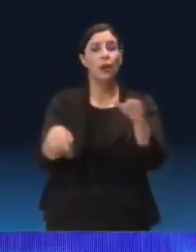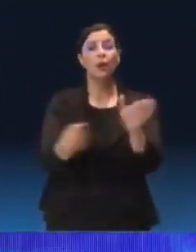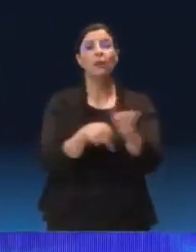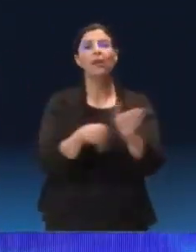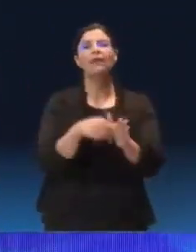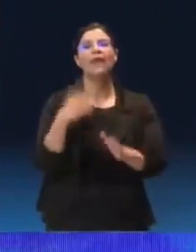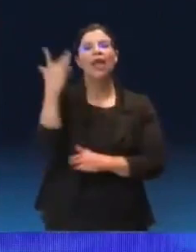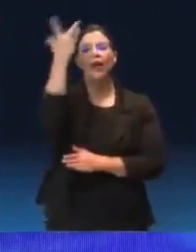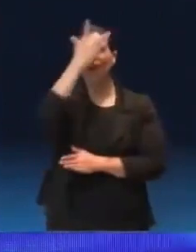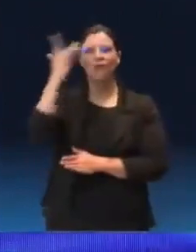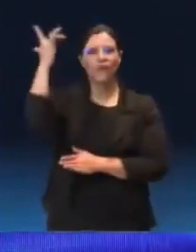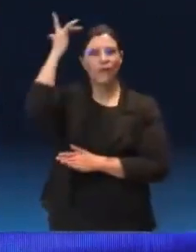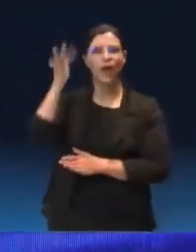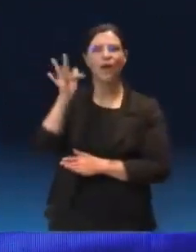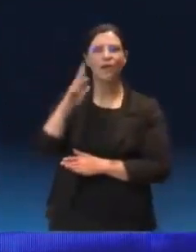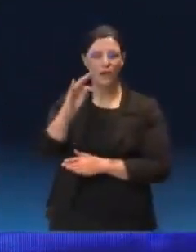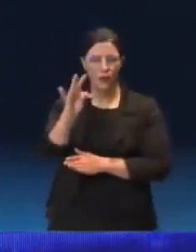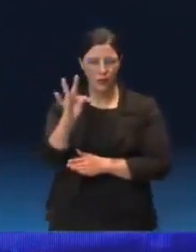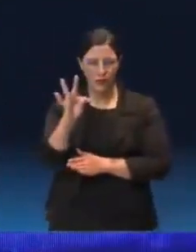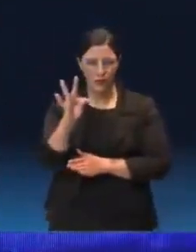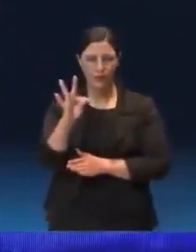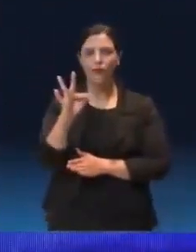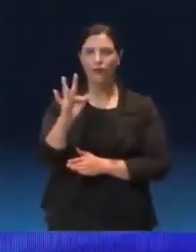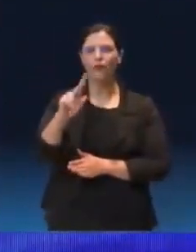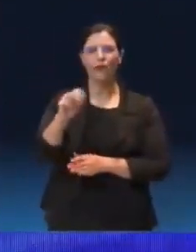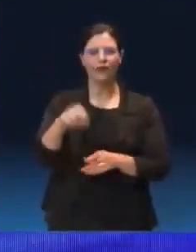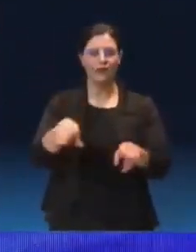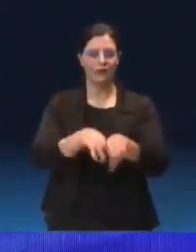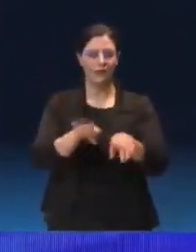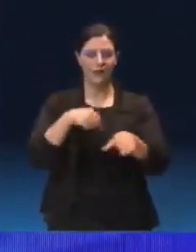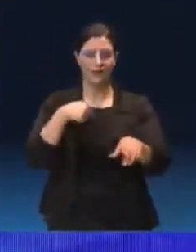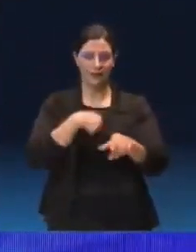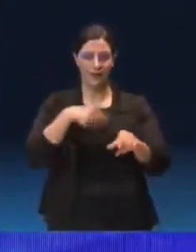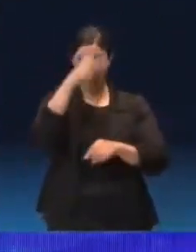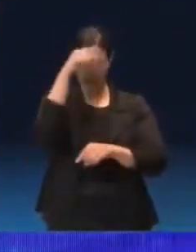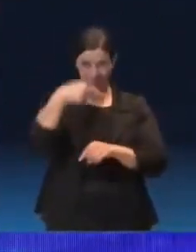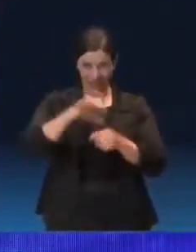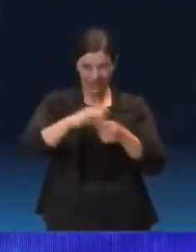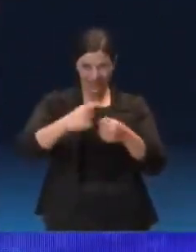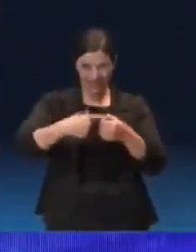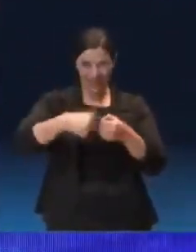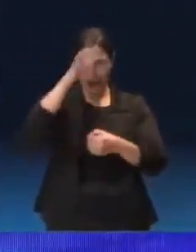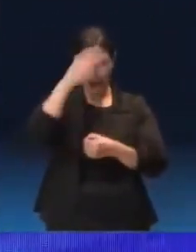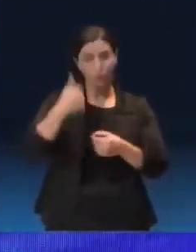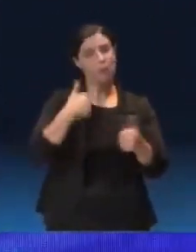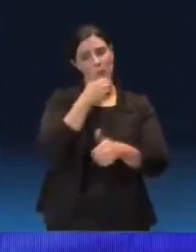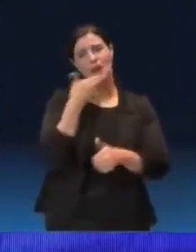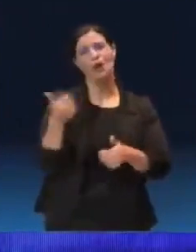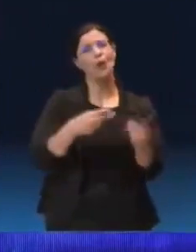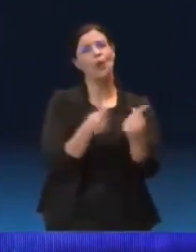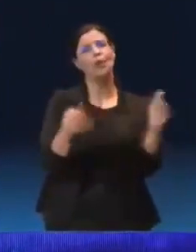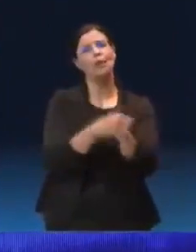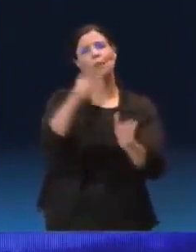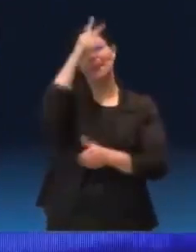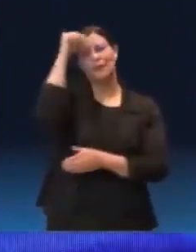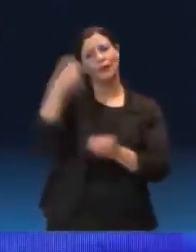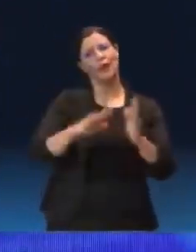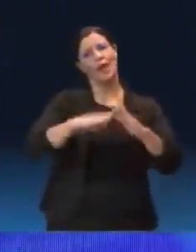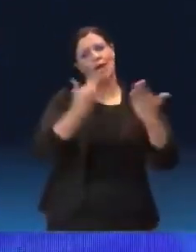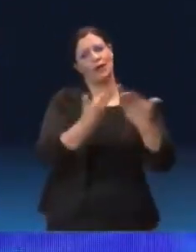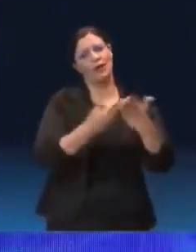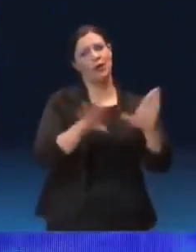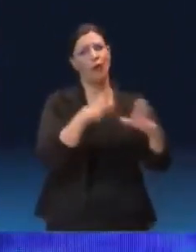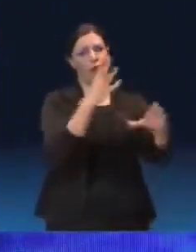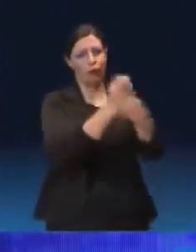Gustavo Fruite, que, quando prefeito de Curitiba, conseguiu melhorar e muito o IDEB da capital dos paranaenses.